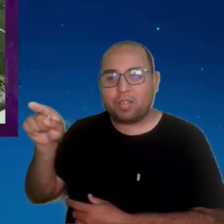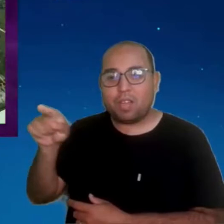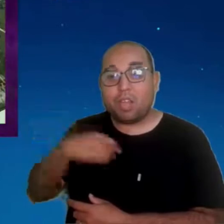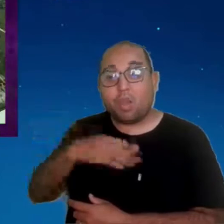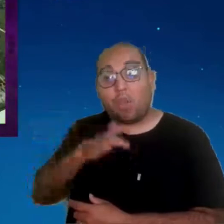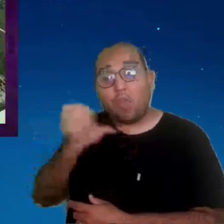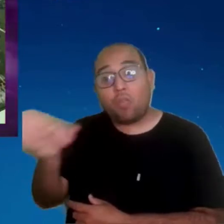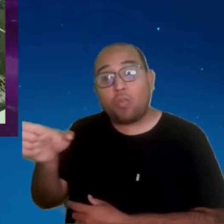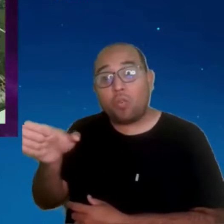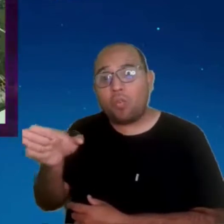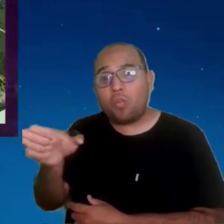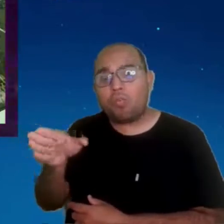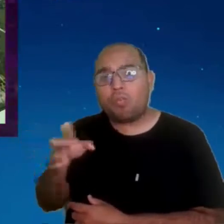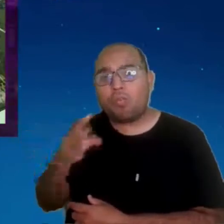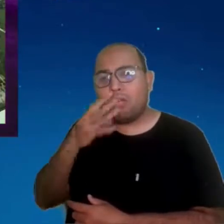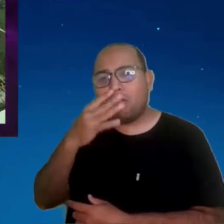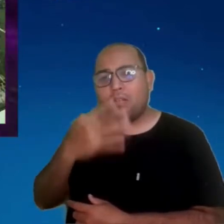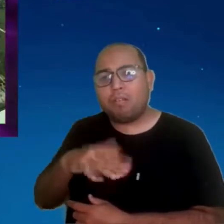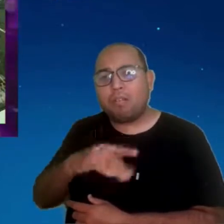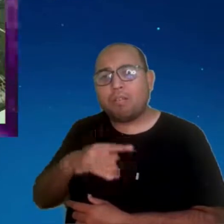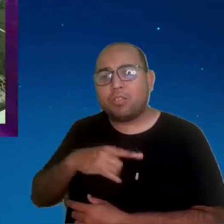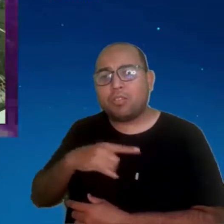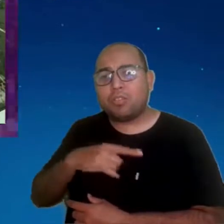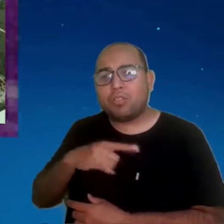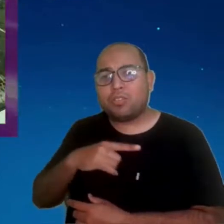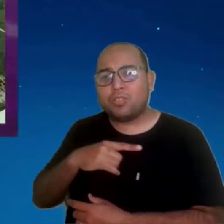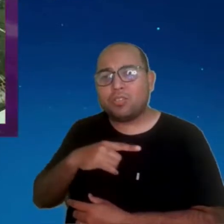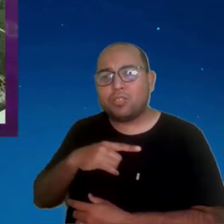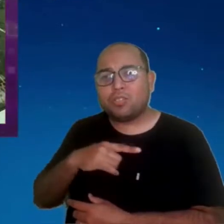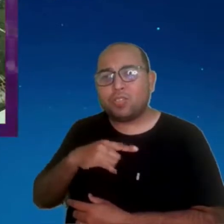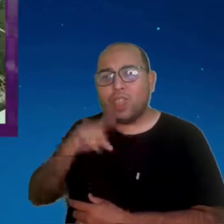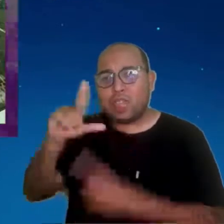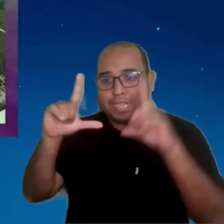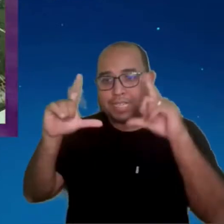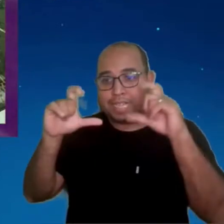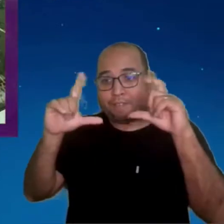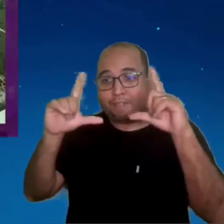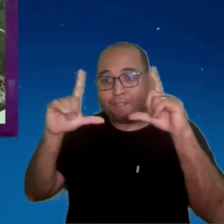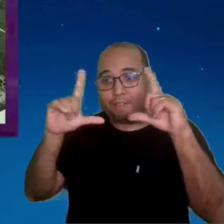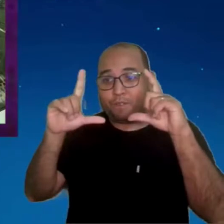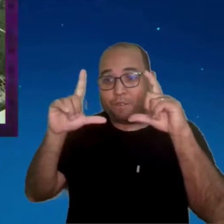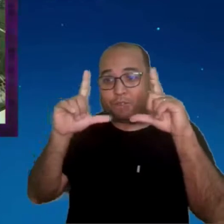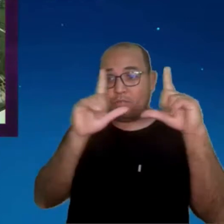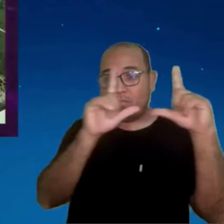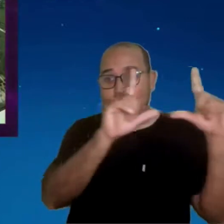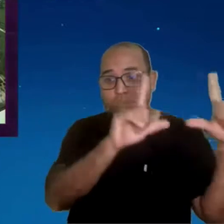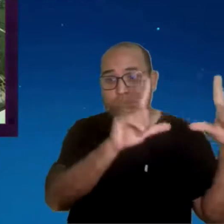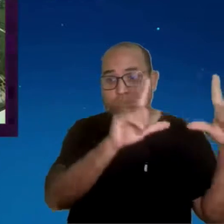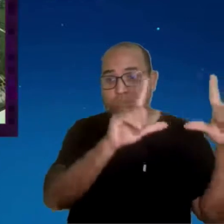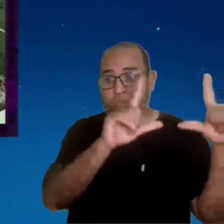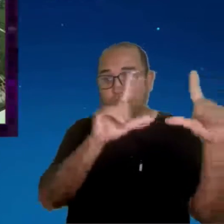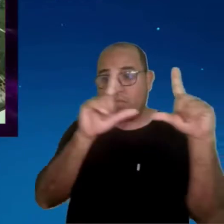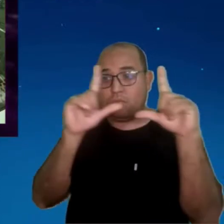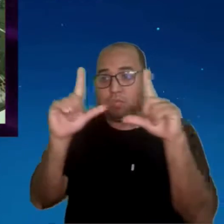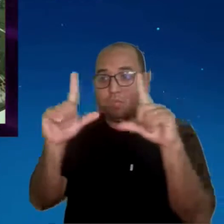e coincidentemente tinha esse case aqui. Essa foto aqui do meio é o chama Dubai Frame.